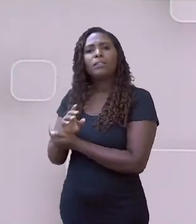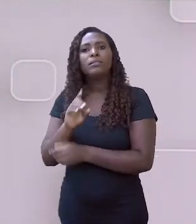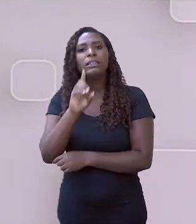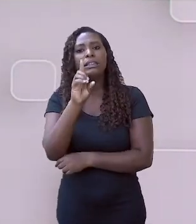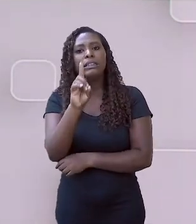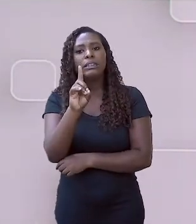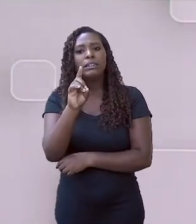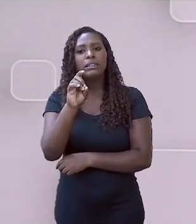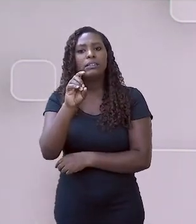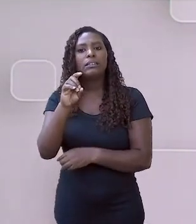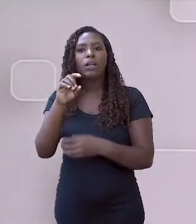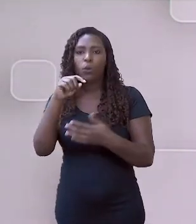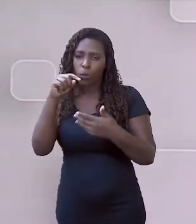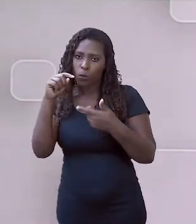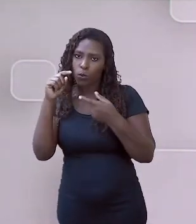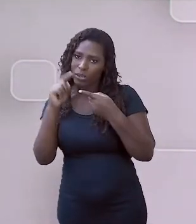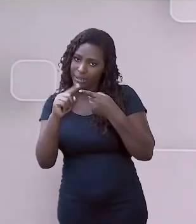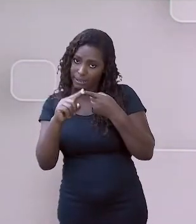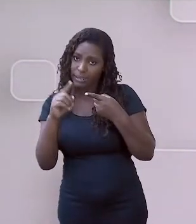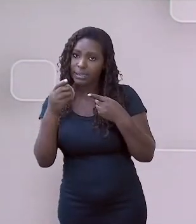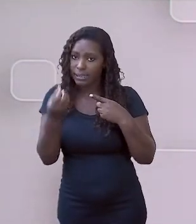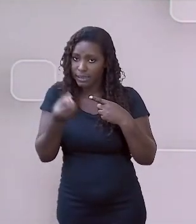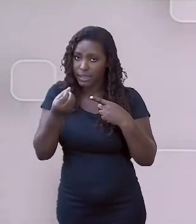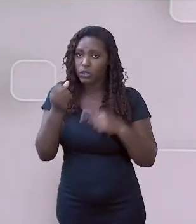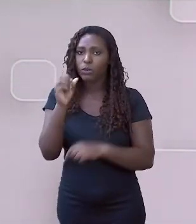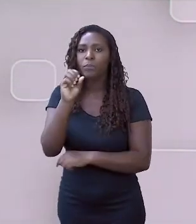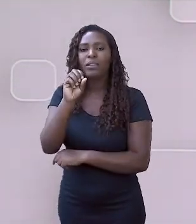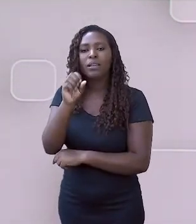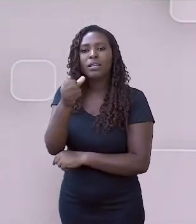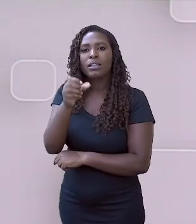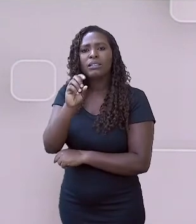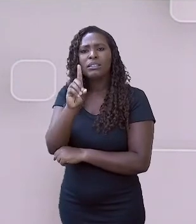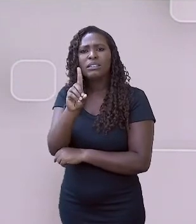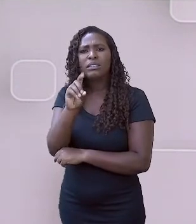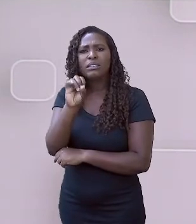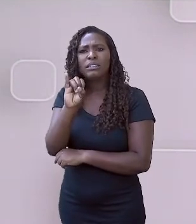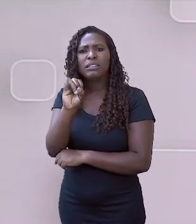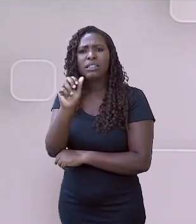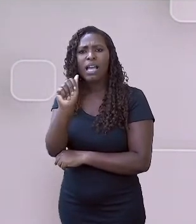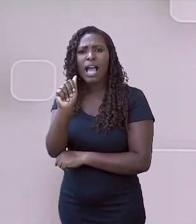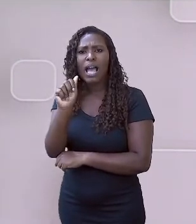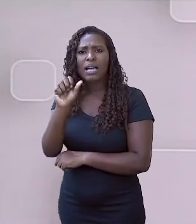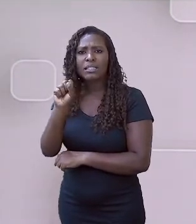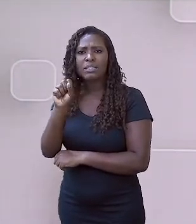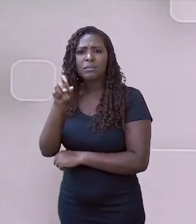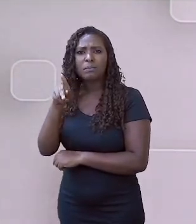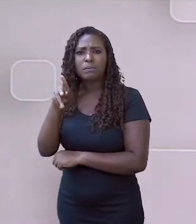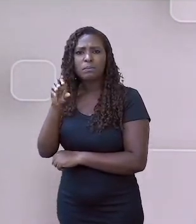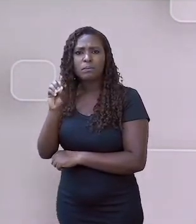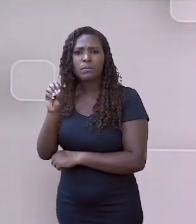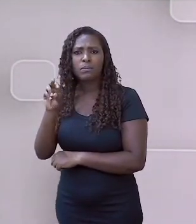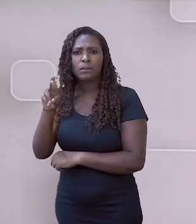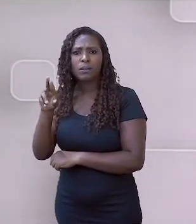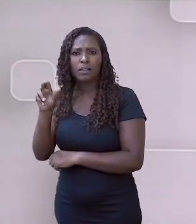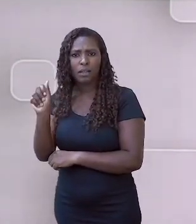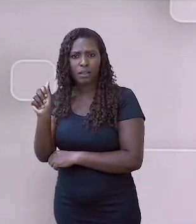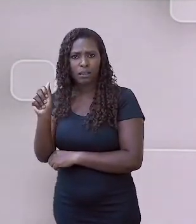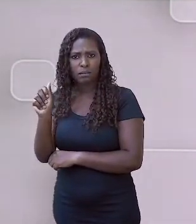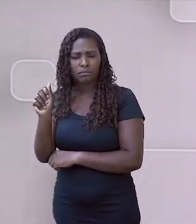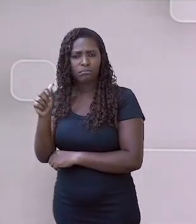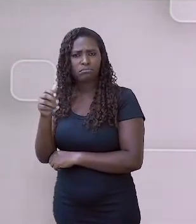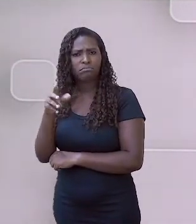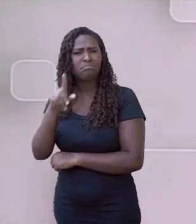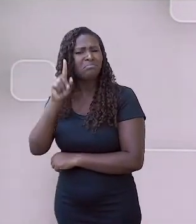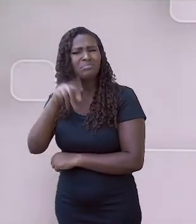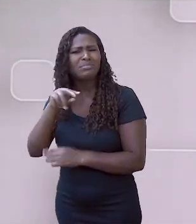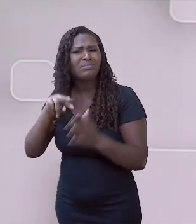povo, ao povo judeu. Mas diáspora quer dizer o espalhar do povo